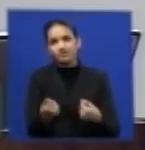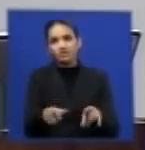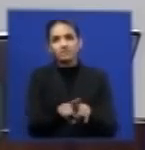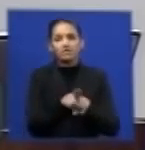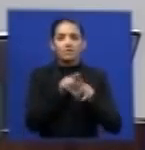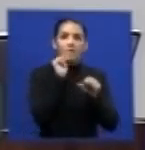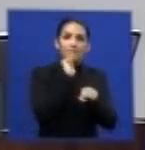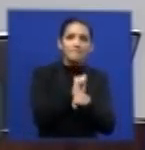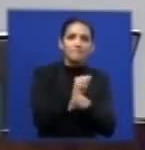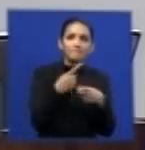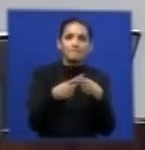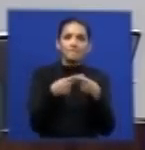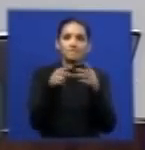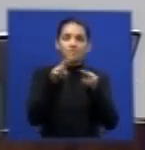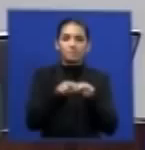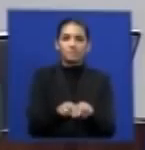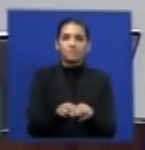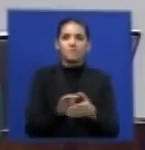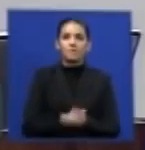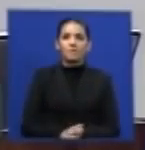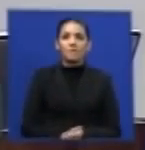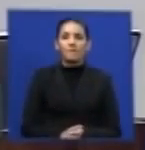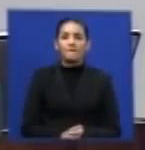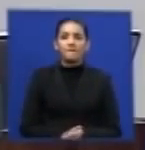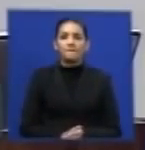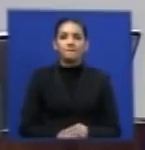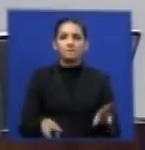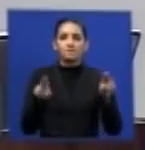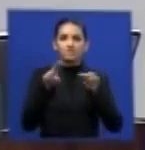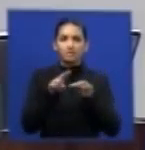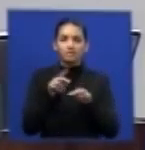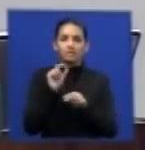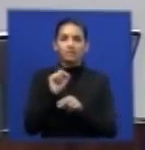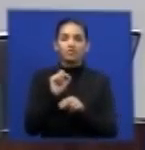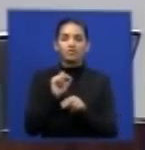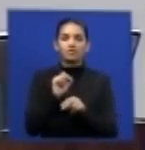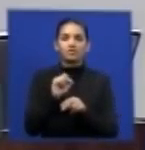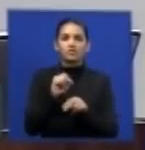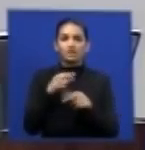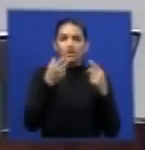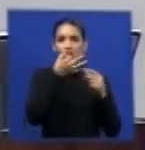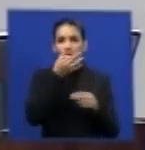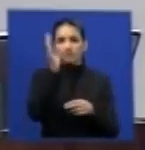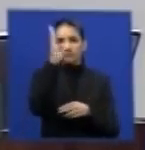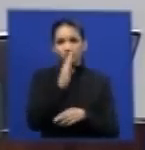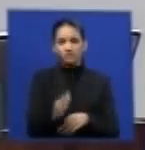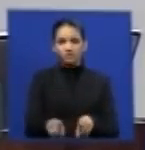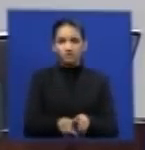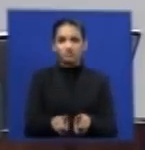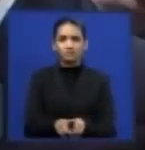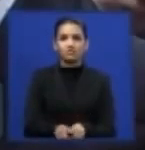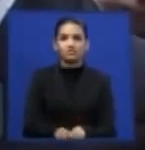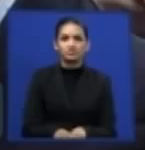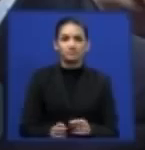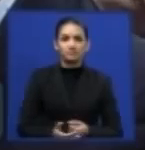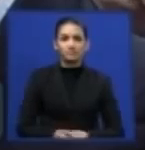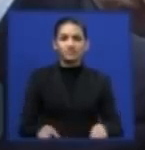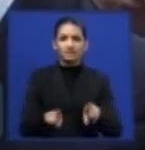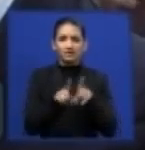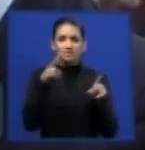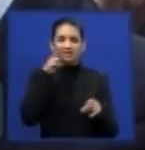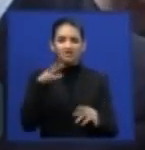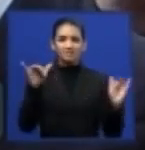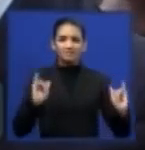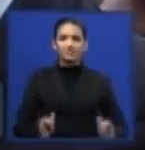contexto enfim que se posicionou o Brasil a respeito da mesma forma vemos o drama dos países